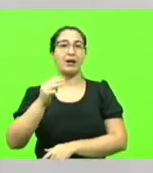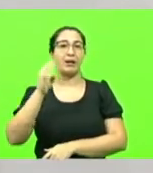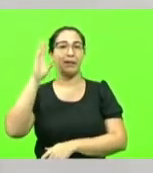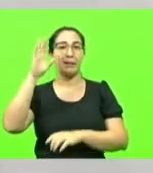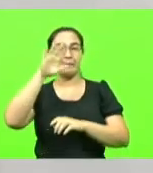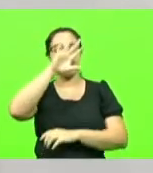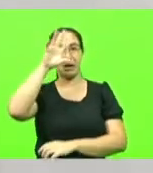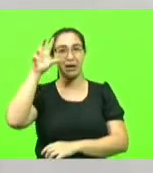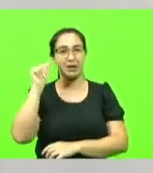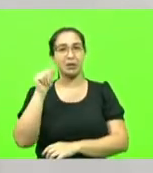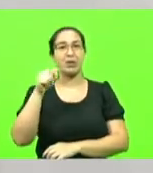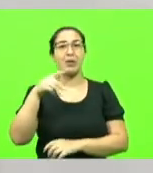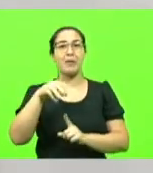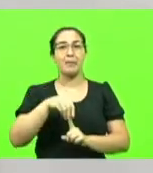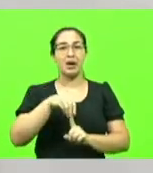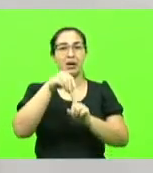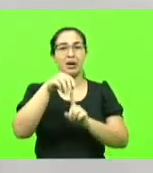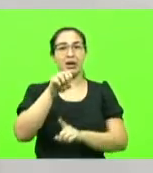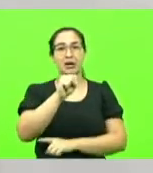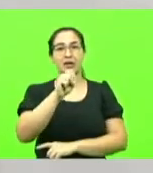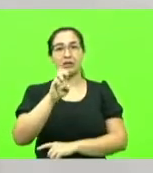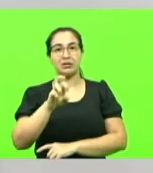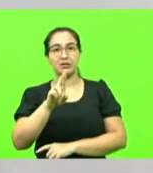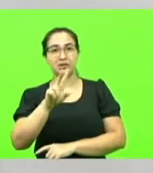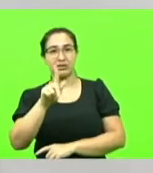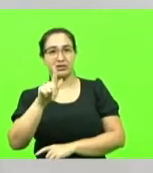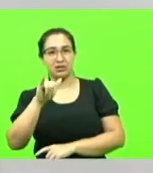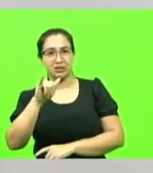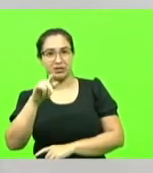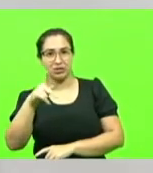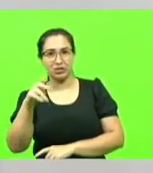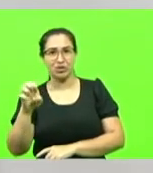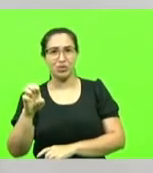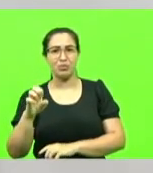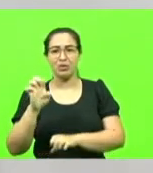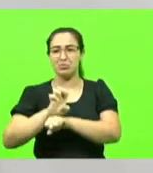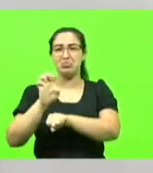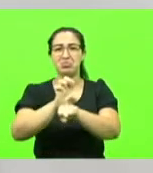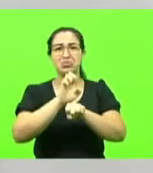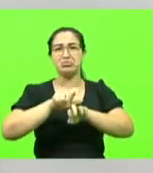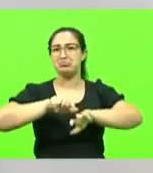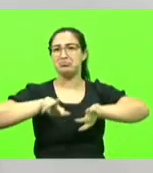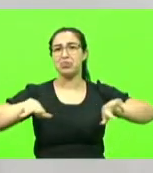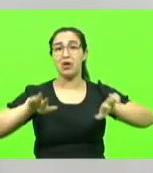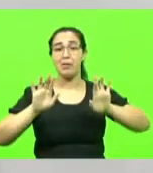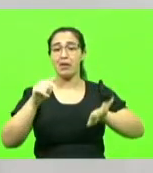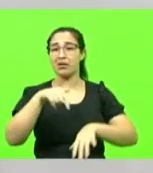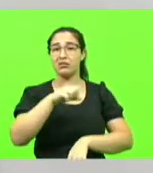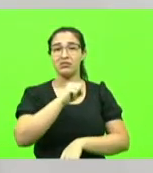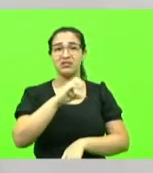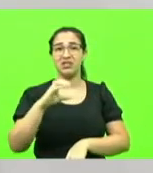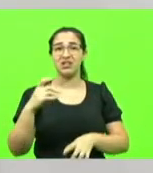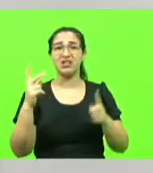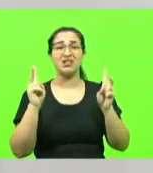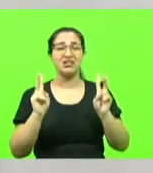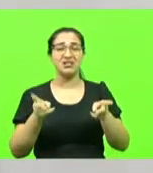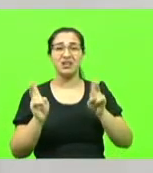no Sergipe, no Paraná, menos em Santa Catarina. Santa Catarina é deixada de lado